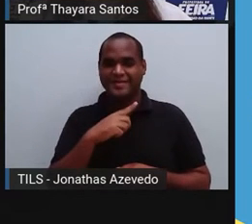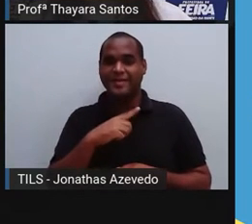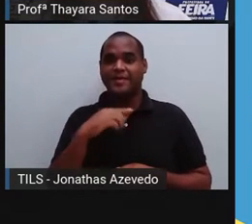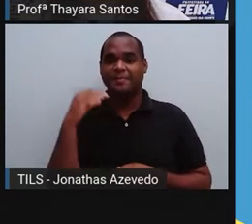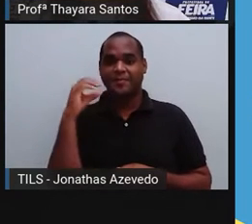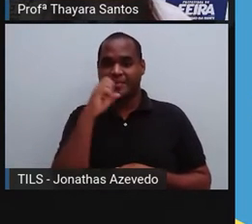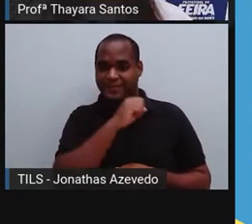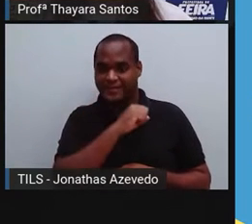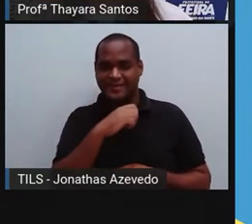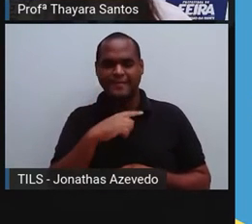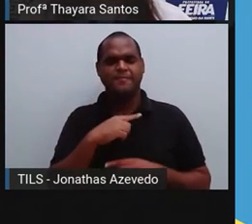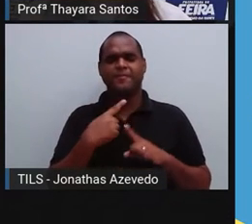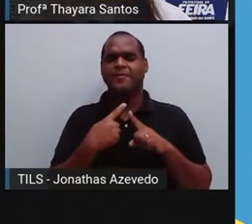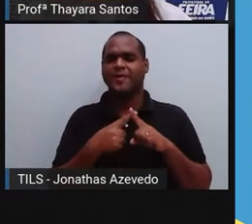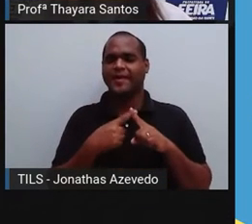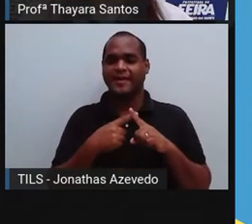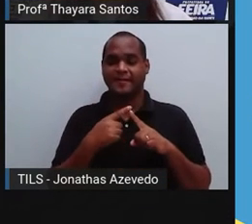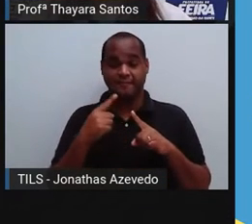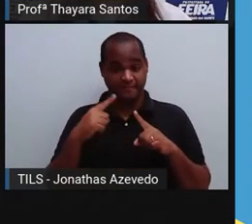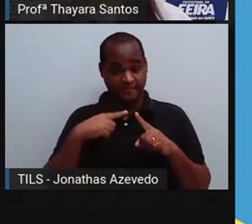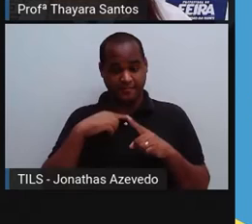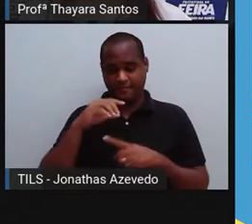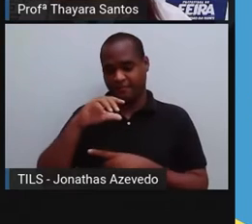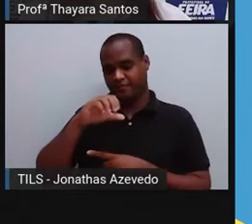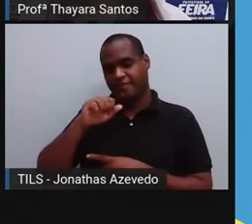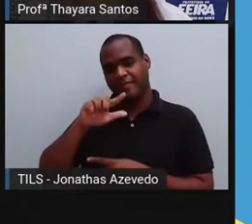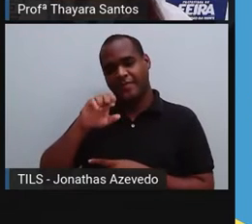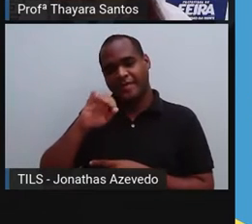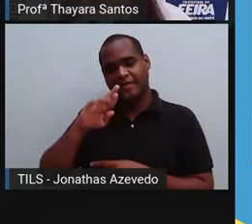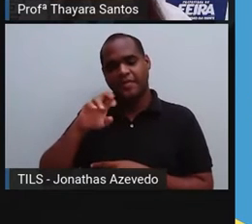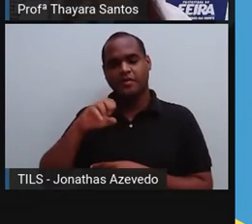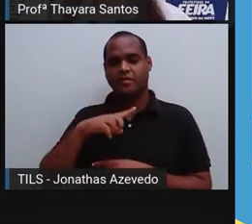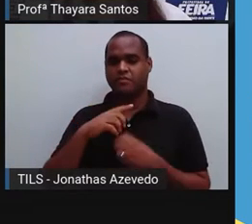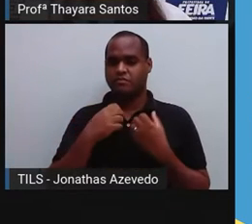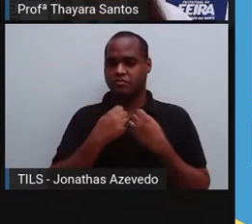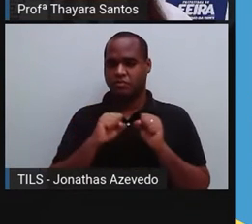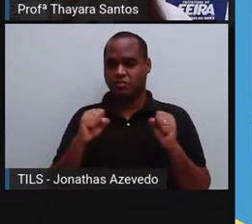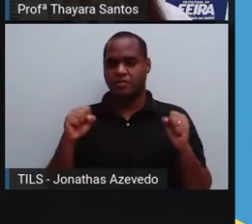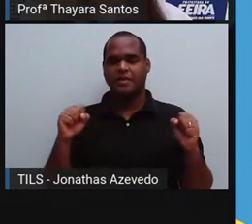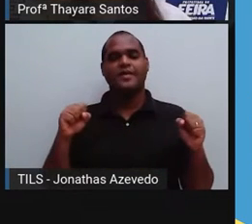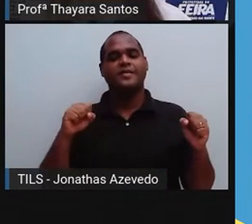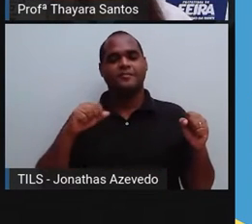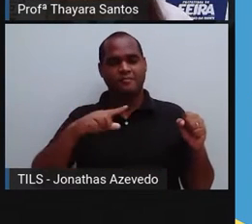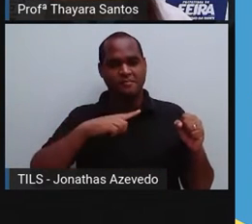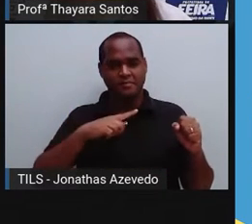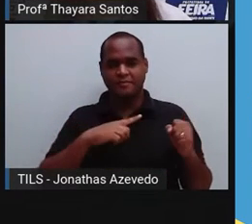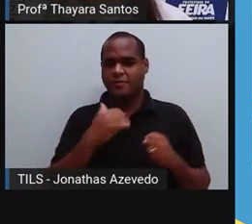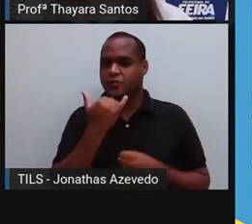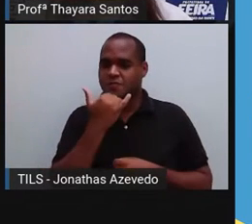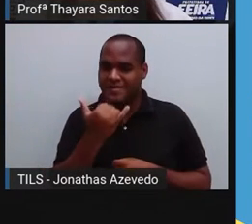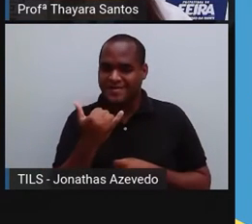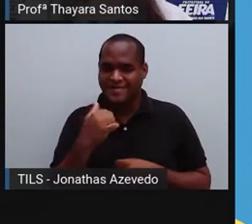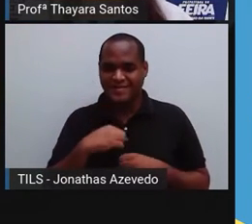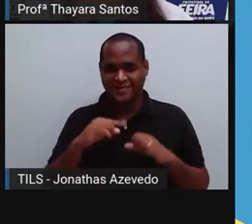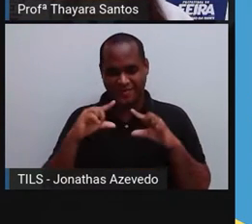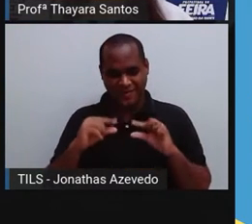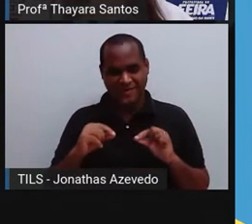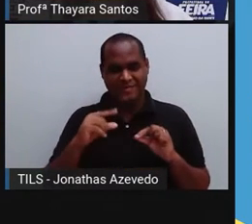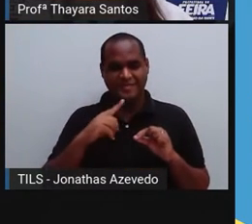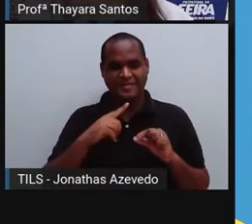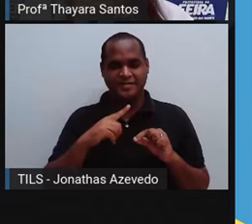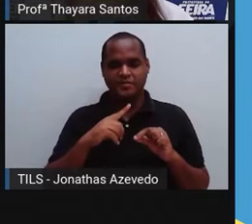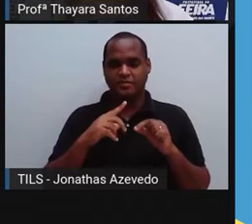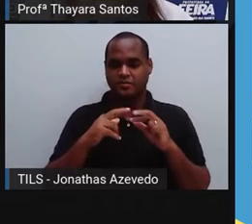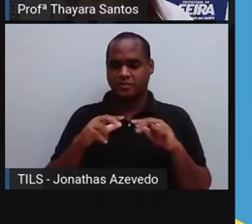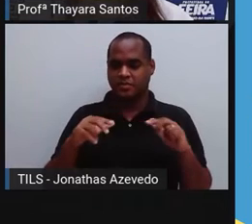rápida, porque o calibre dessa artéria é maior. Ele tem um... Desculpa, é menor. Ele tem um menor